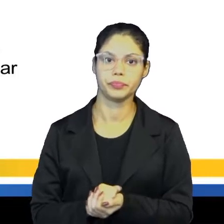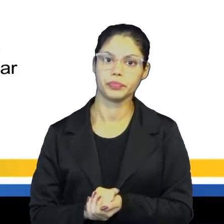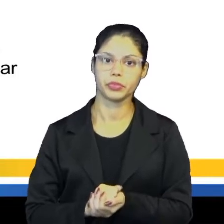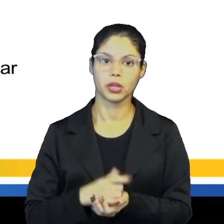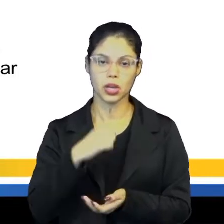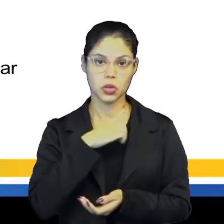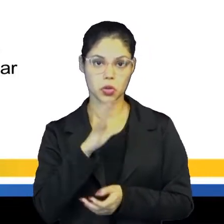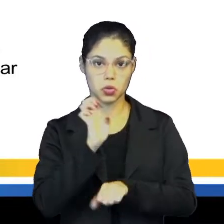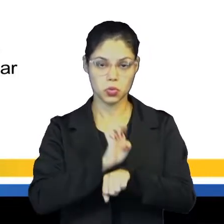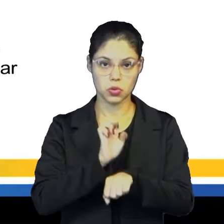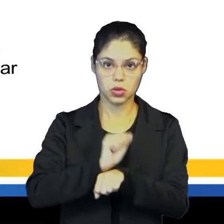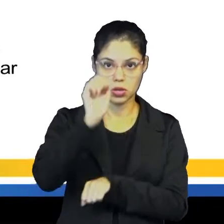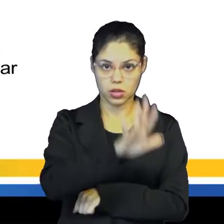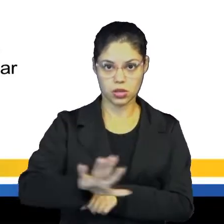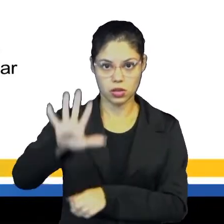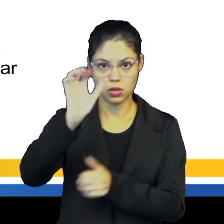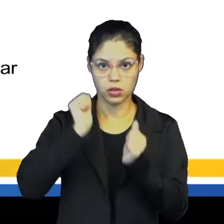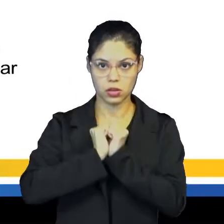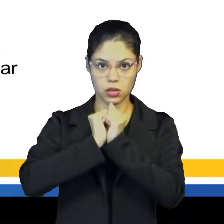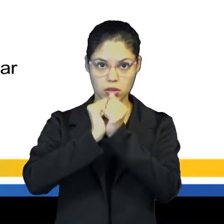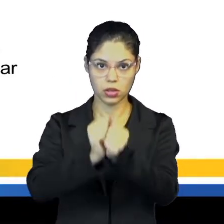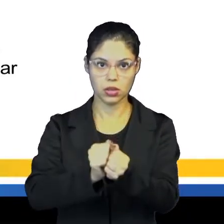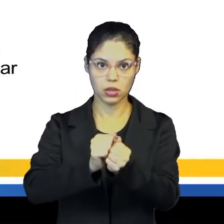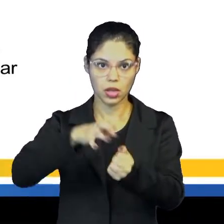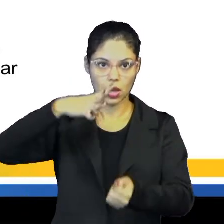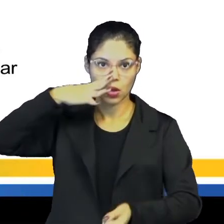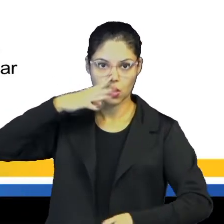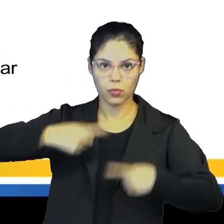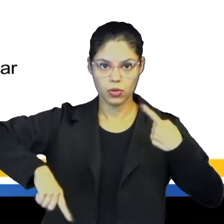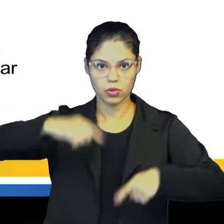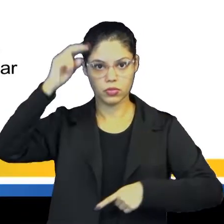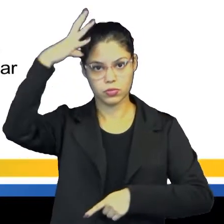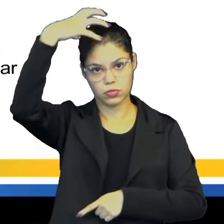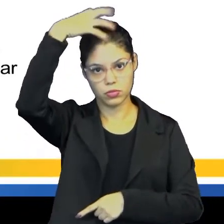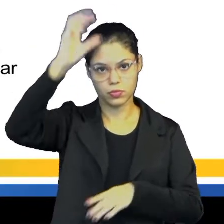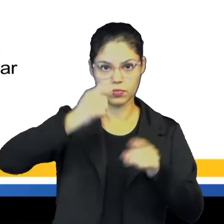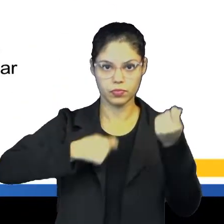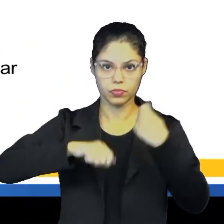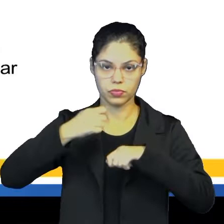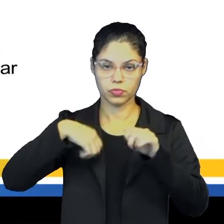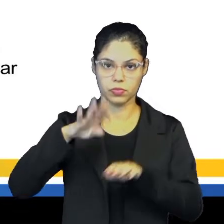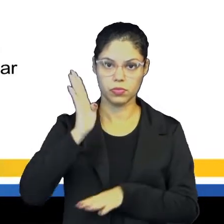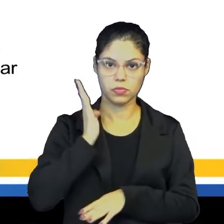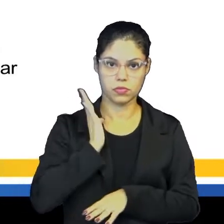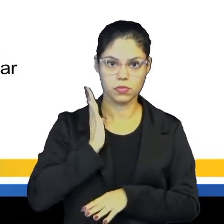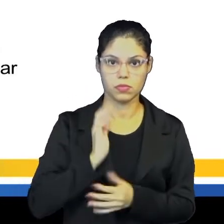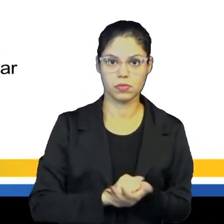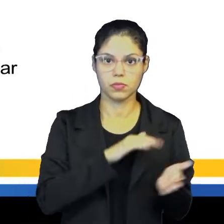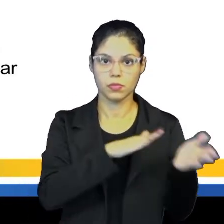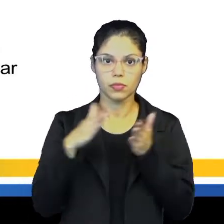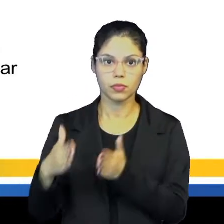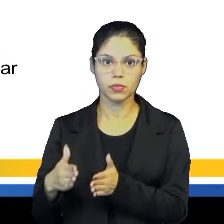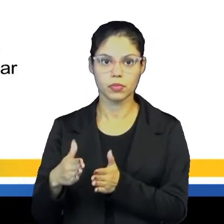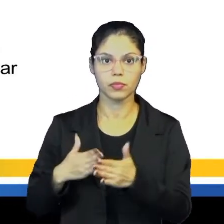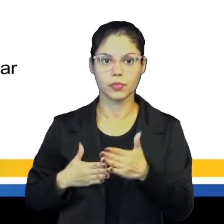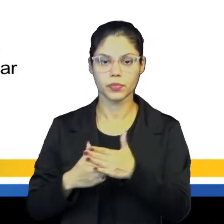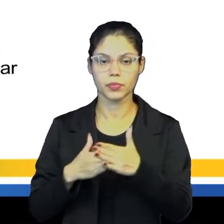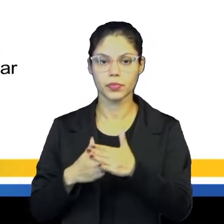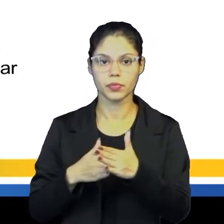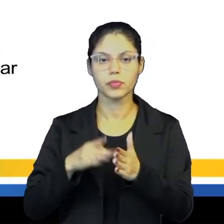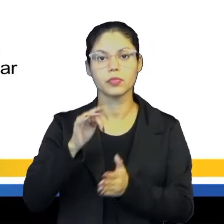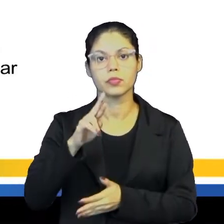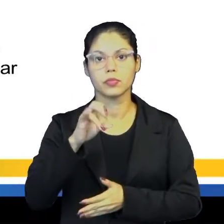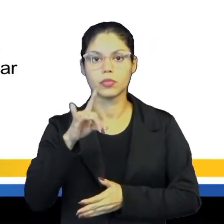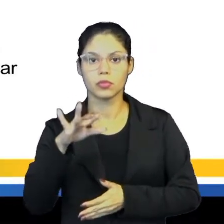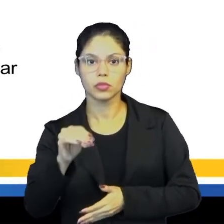nacionais vem, então, da junção da ambição política do rei e econômica da burguesia. Passou-se, assim, a delimitar